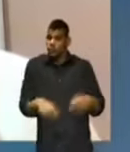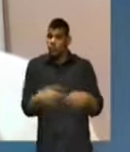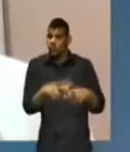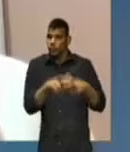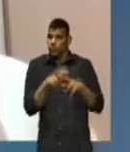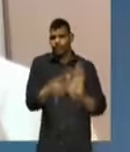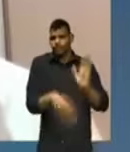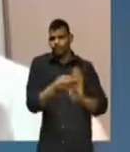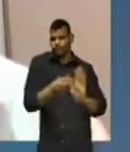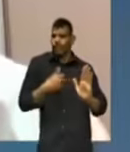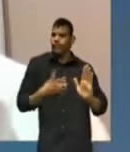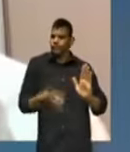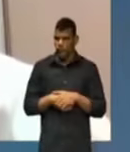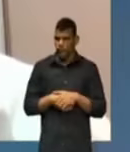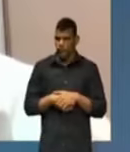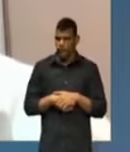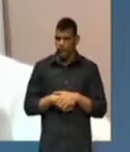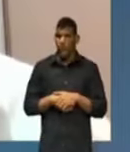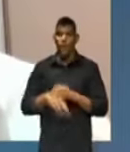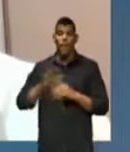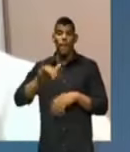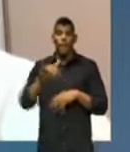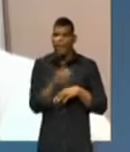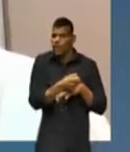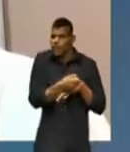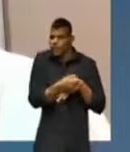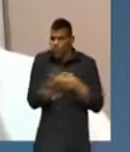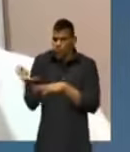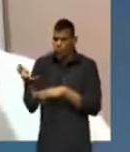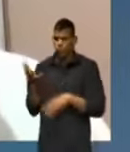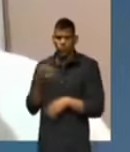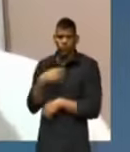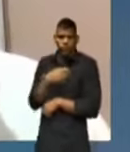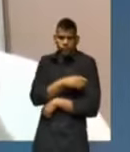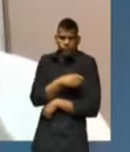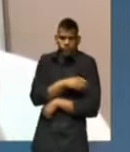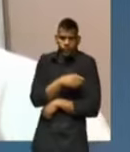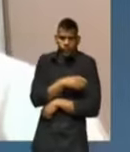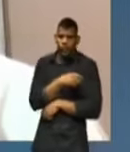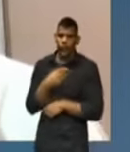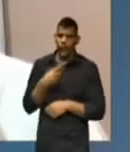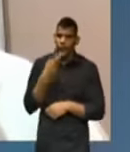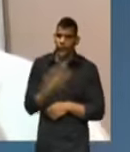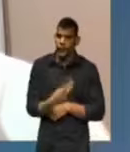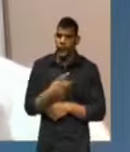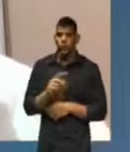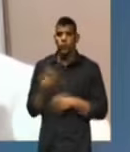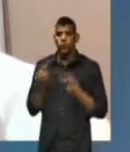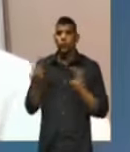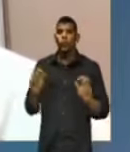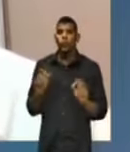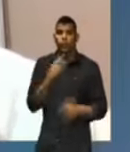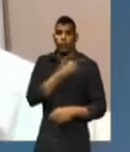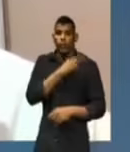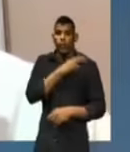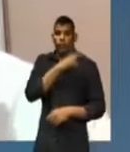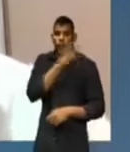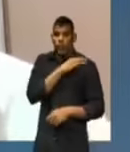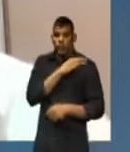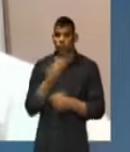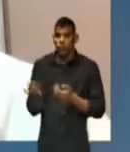incluir na emenda, porque um bom número de estudantes, tendo em vista que nós estamos aqui legislando sobre o ensino médio, e, portanto,